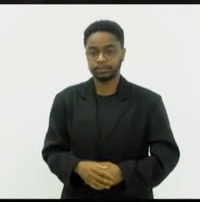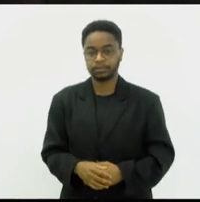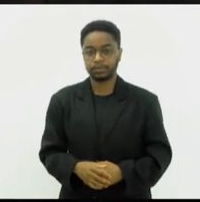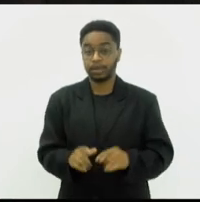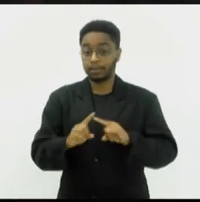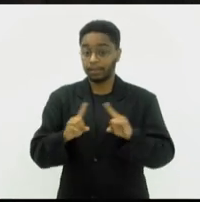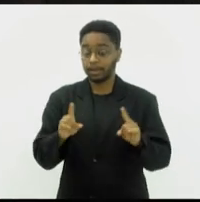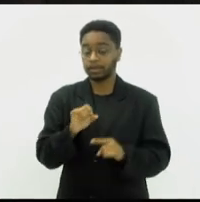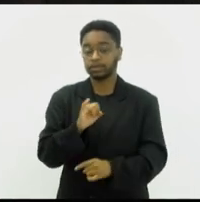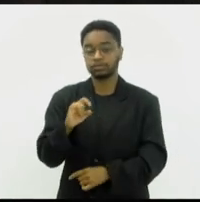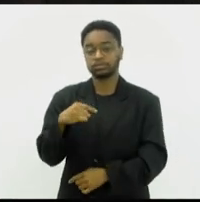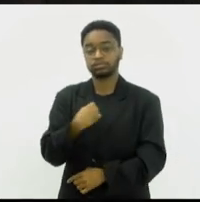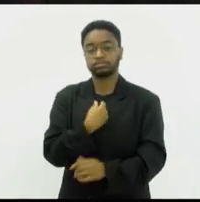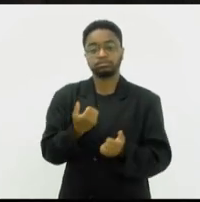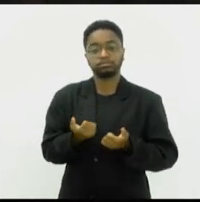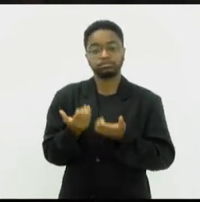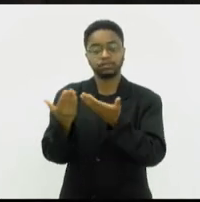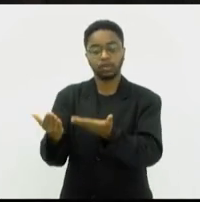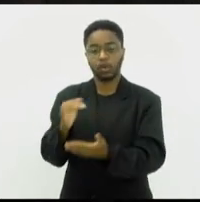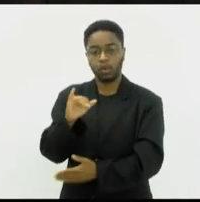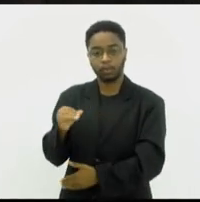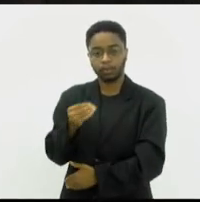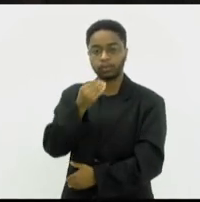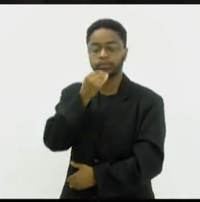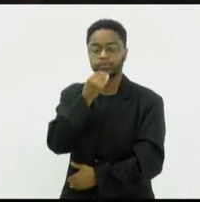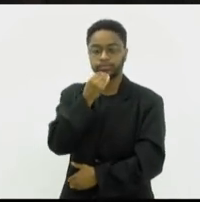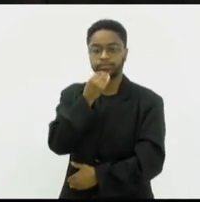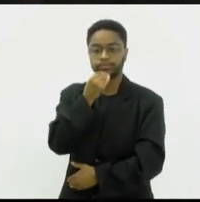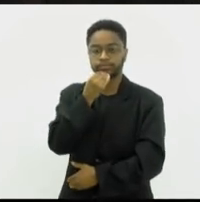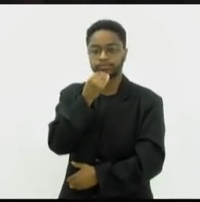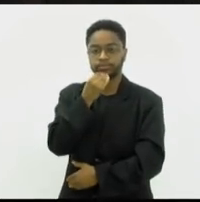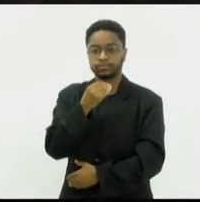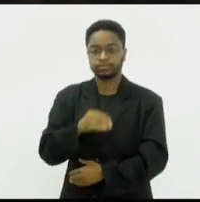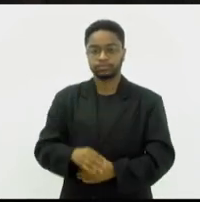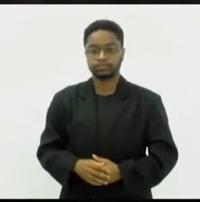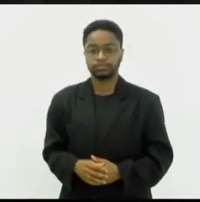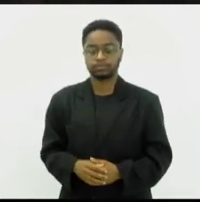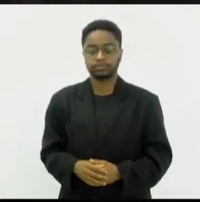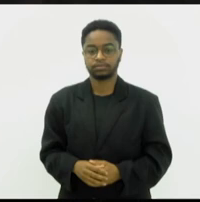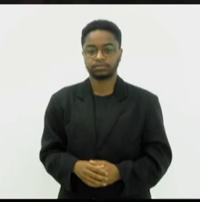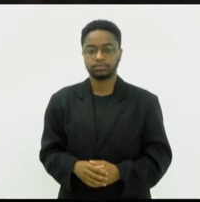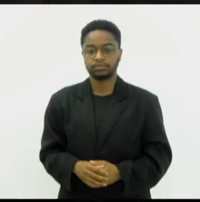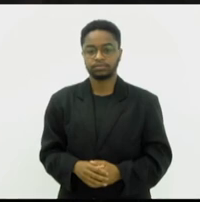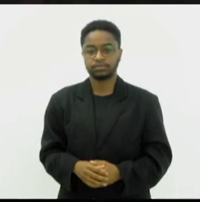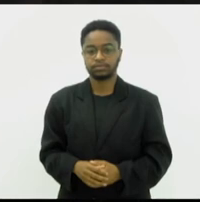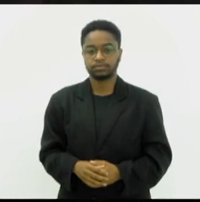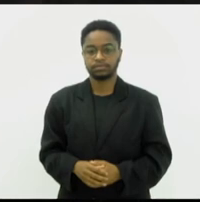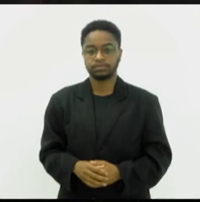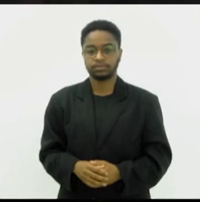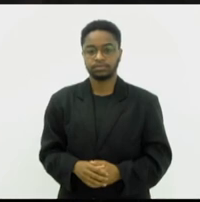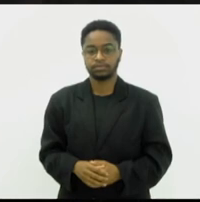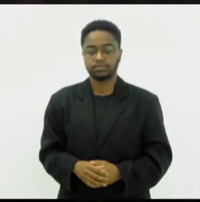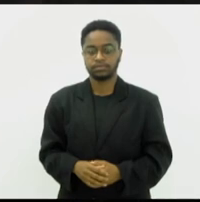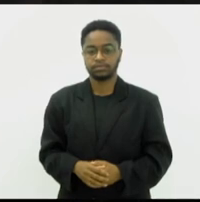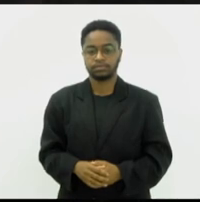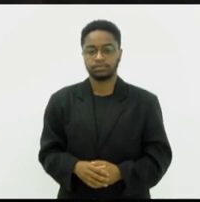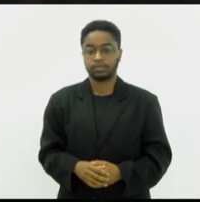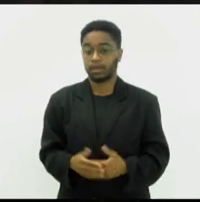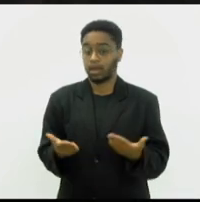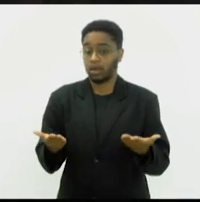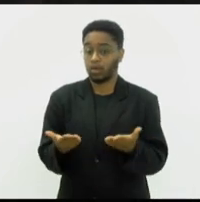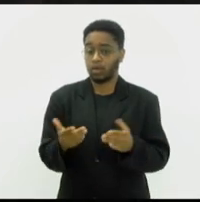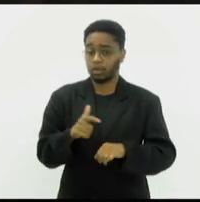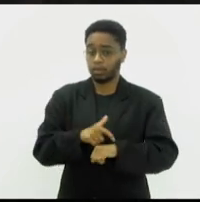oportunidade de apostar firmemente nesse momento histórico no ensino